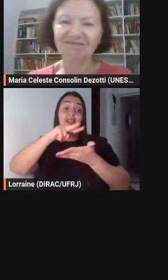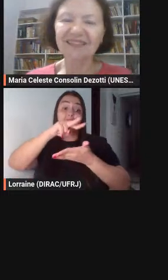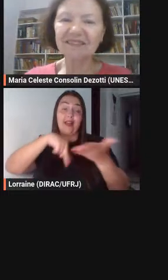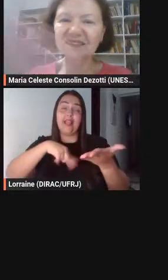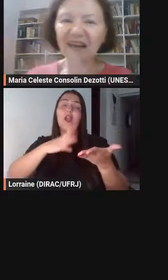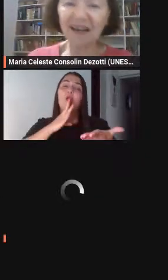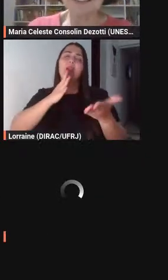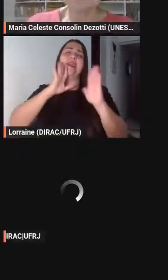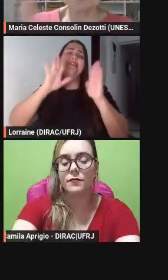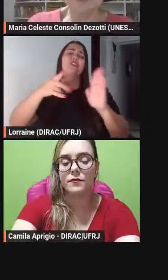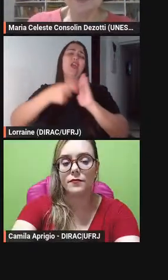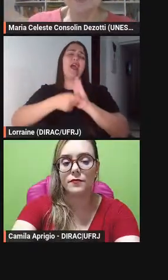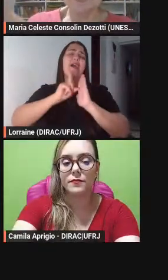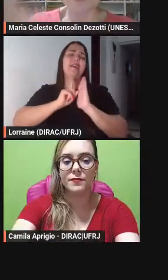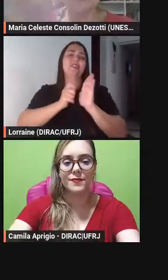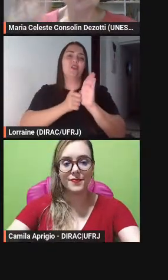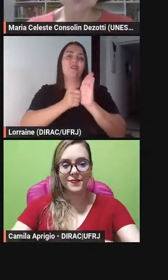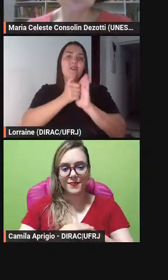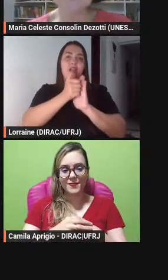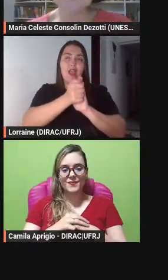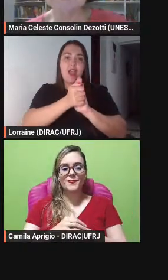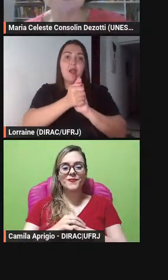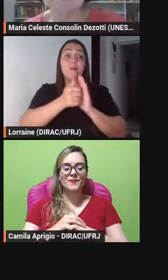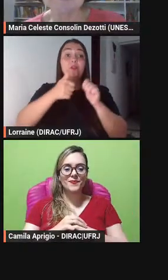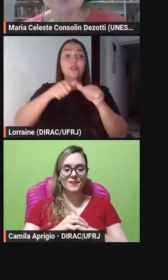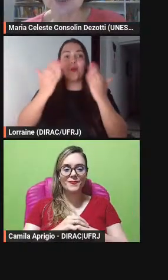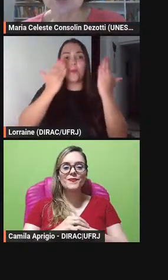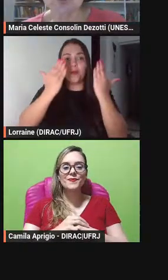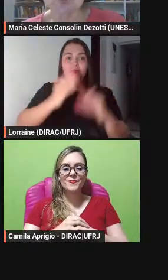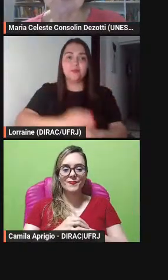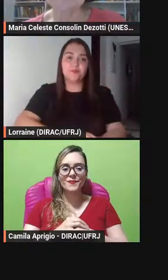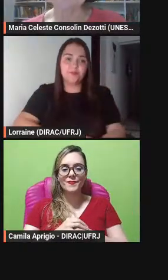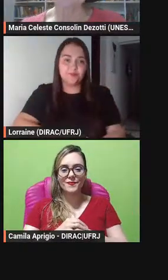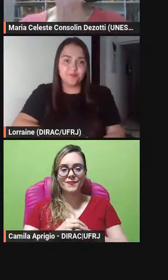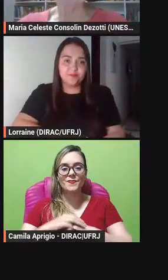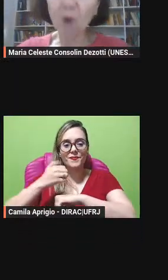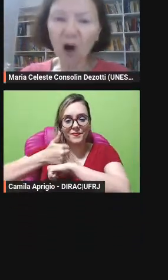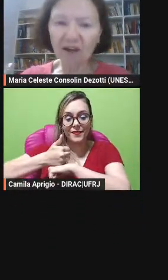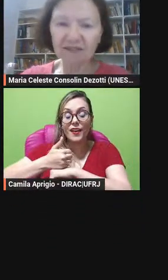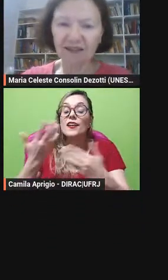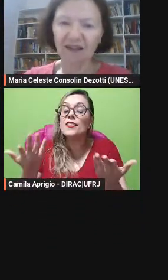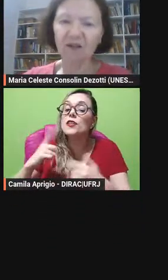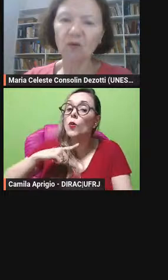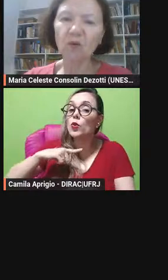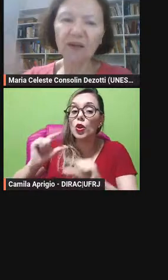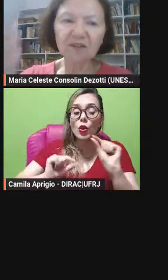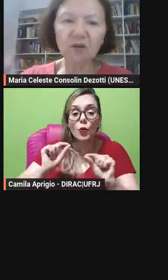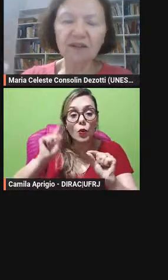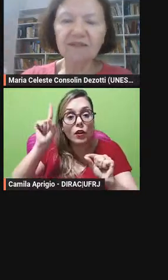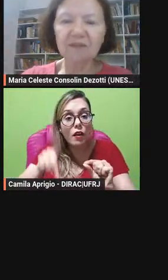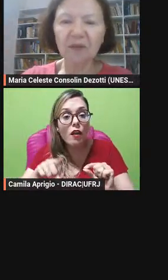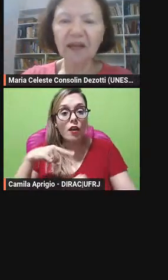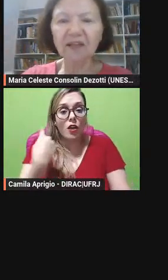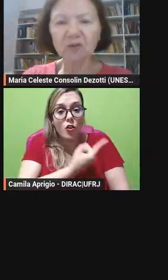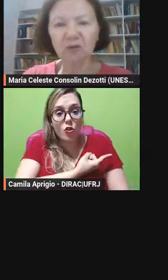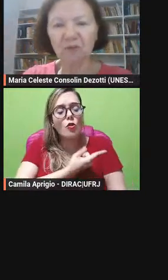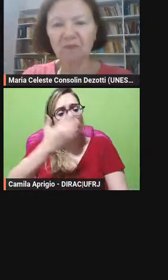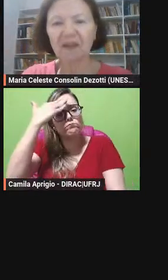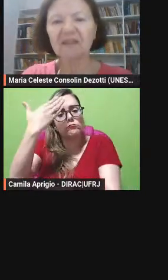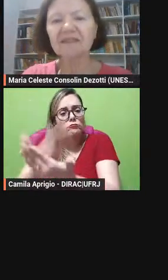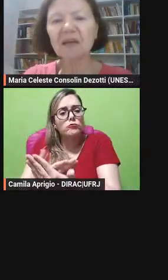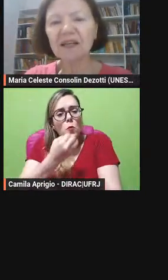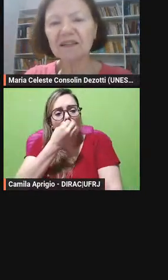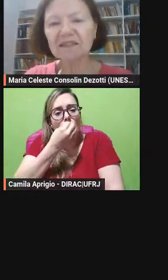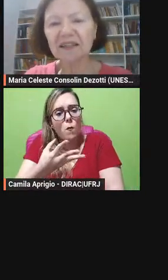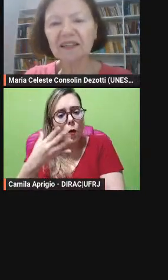que está aludida aí nesses títulos e possa com esse conhecimento